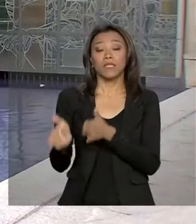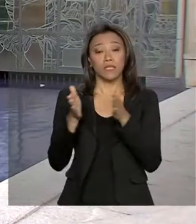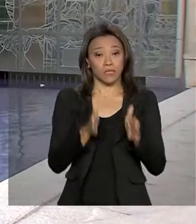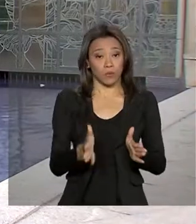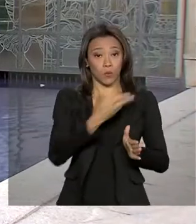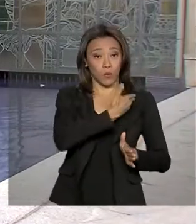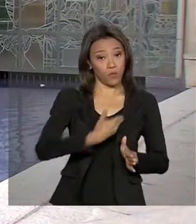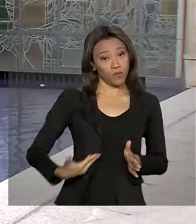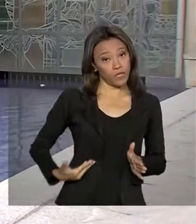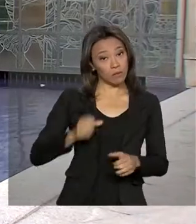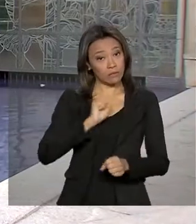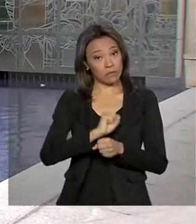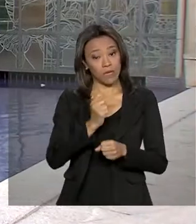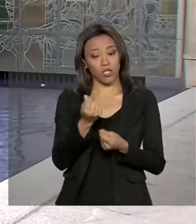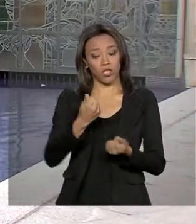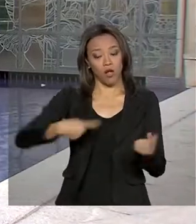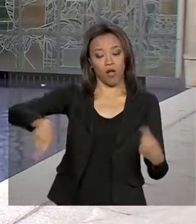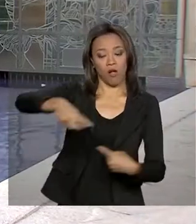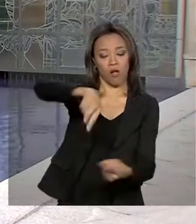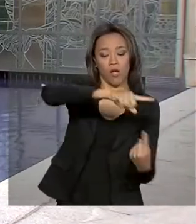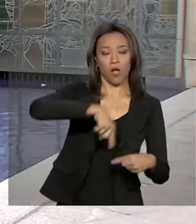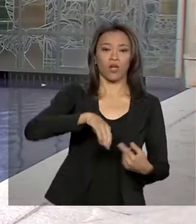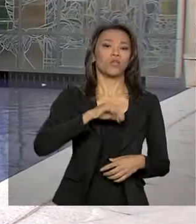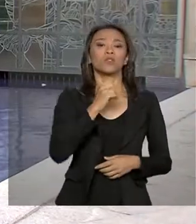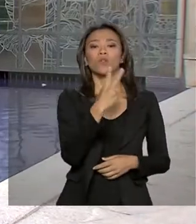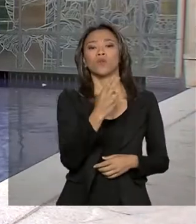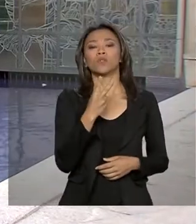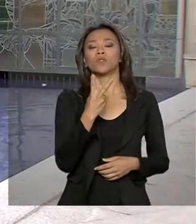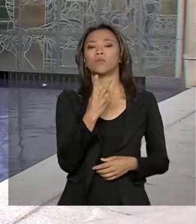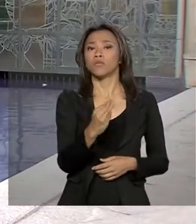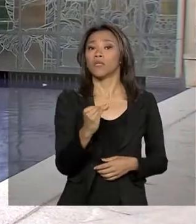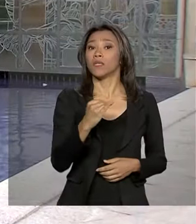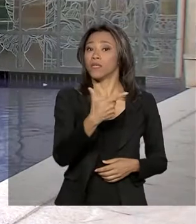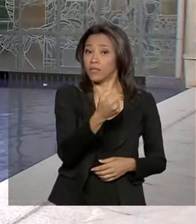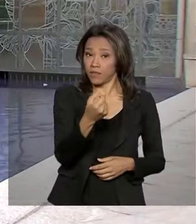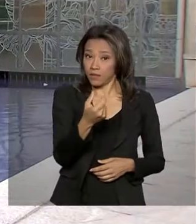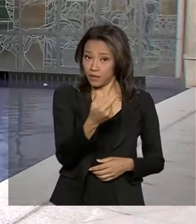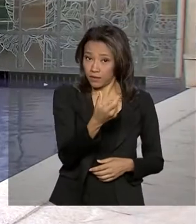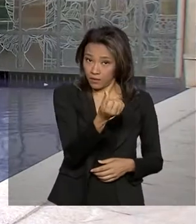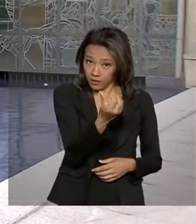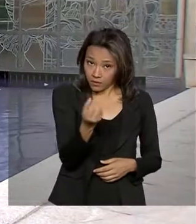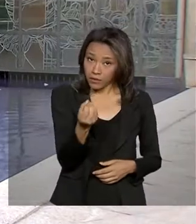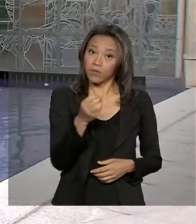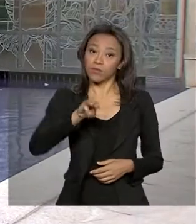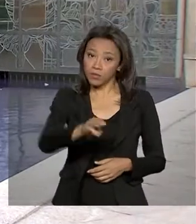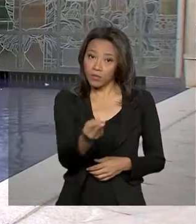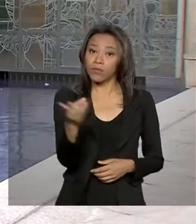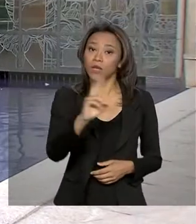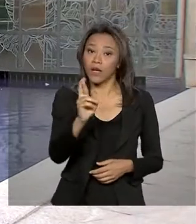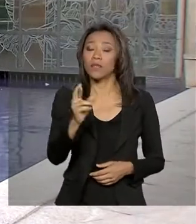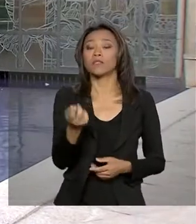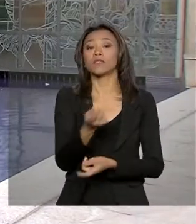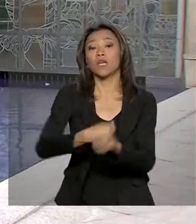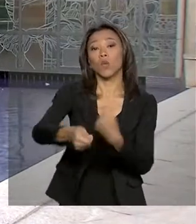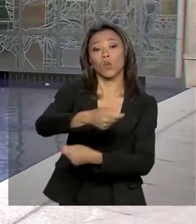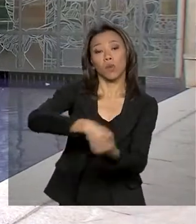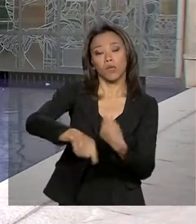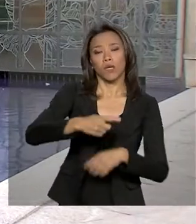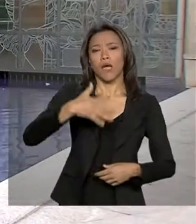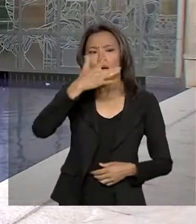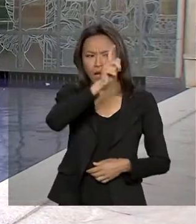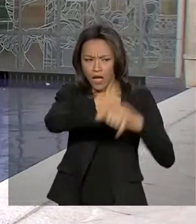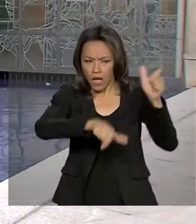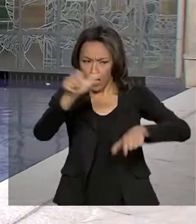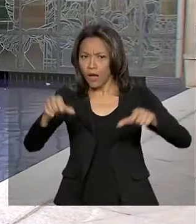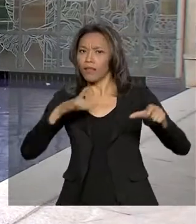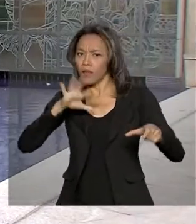governo espera uma circulação de 2 bilhões e 600 milhões de reais na economia. Os trabalhadores que tiverem direito